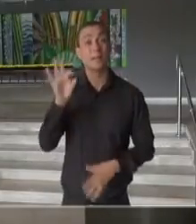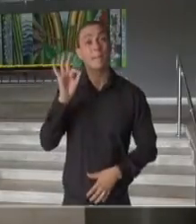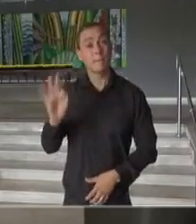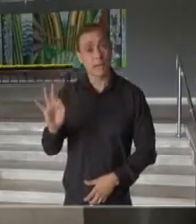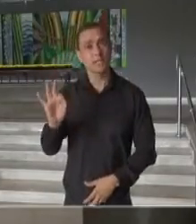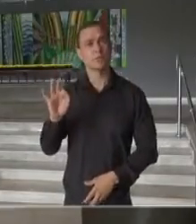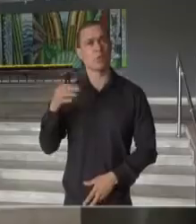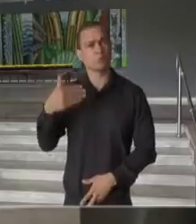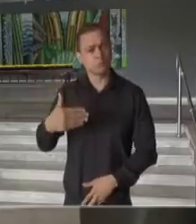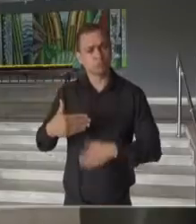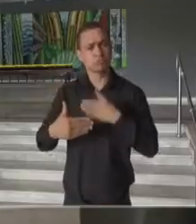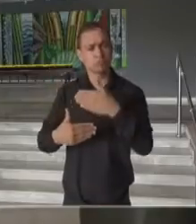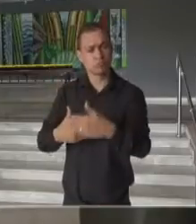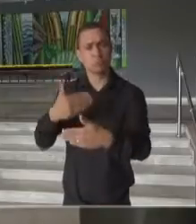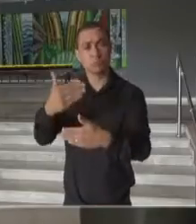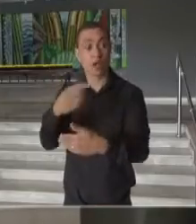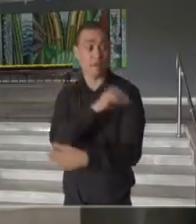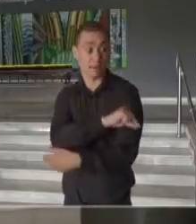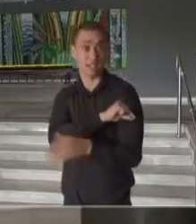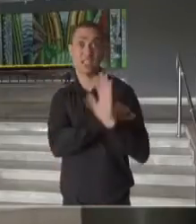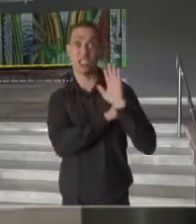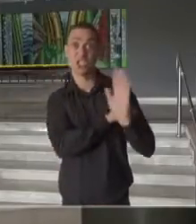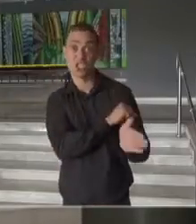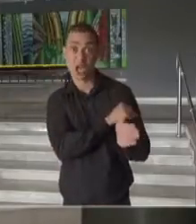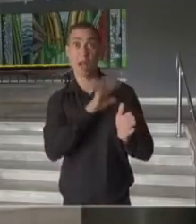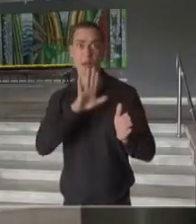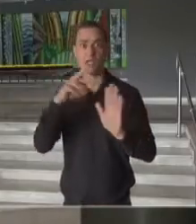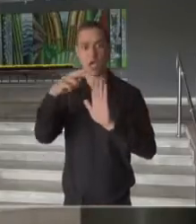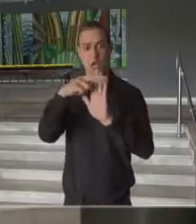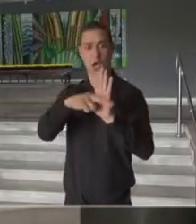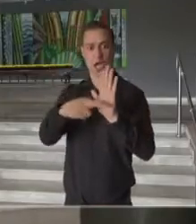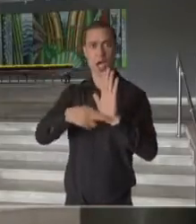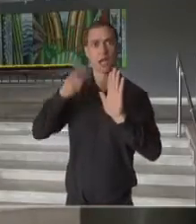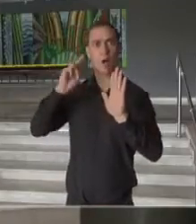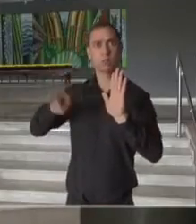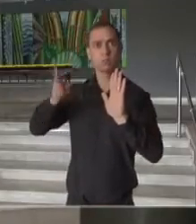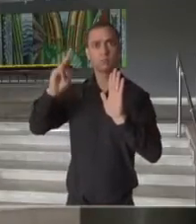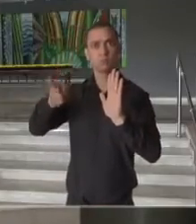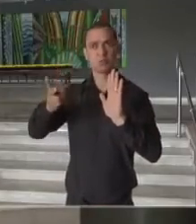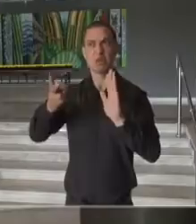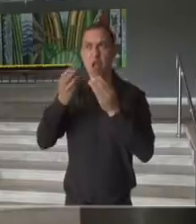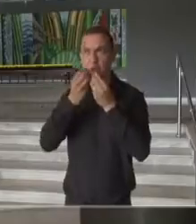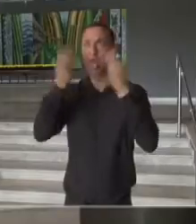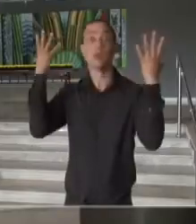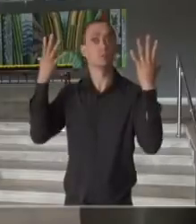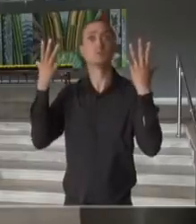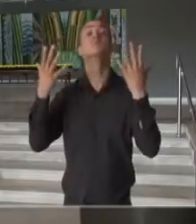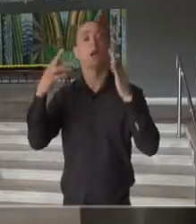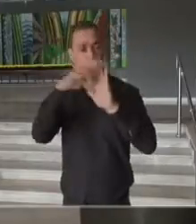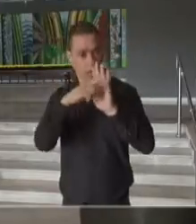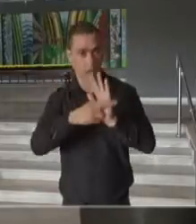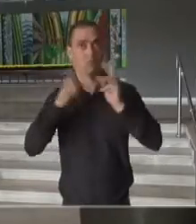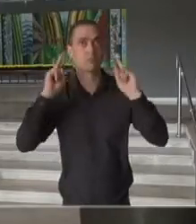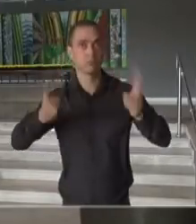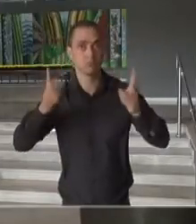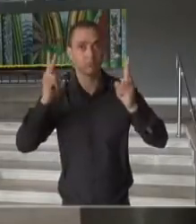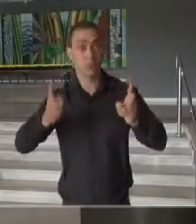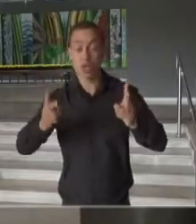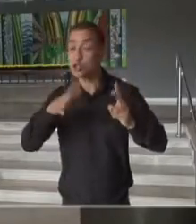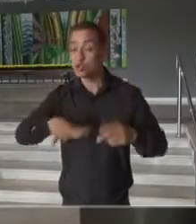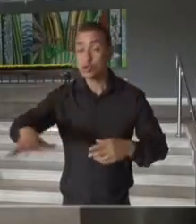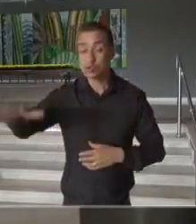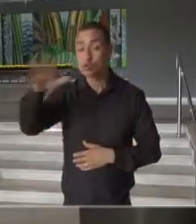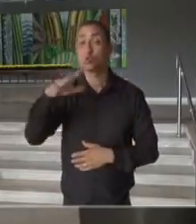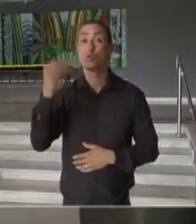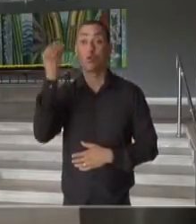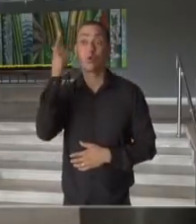isso, progredindo com vacinação e mantendo essas regras de vigilância sanitária, que dará a